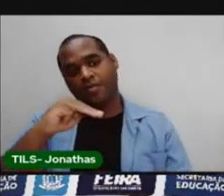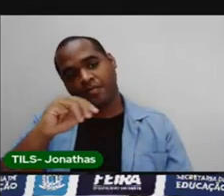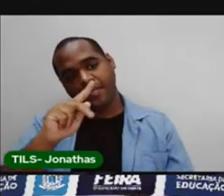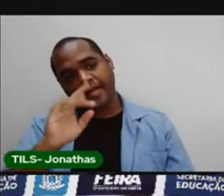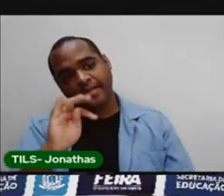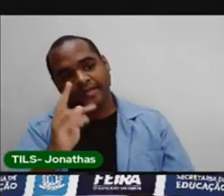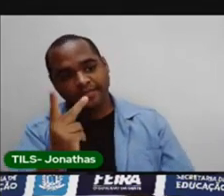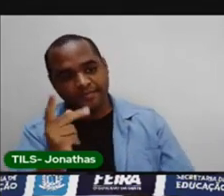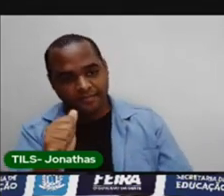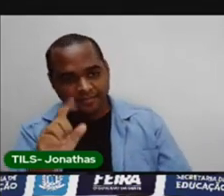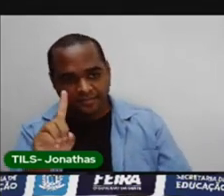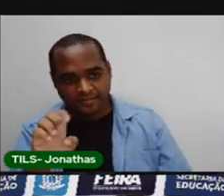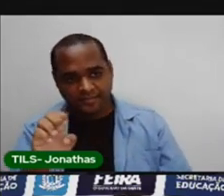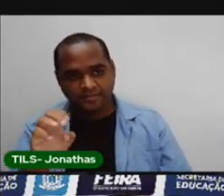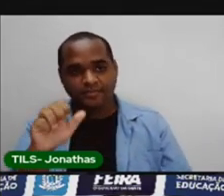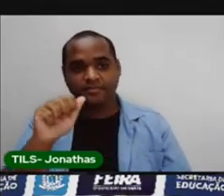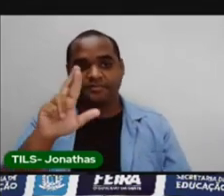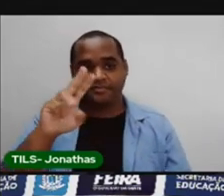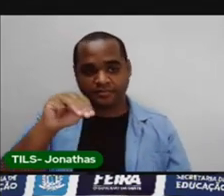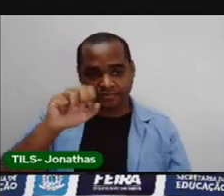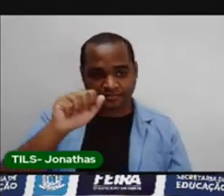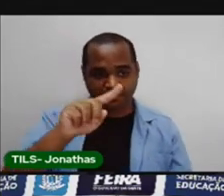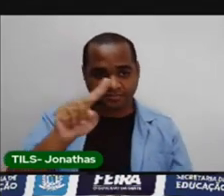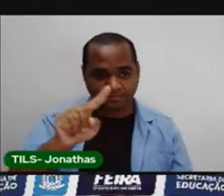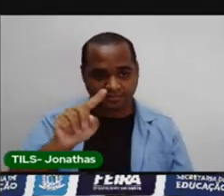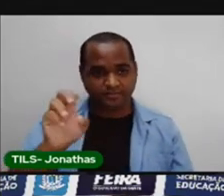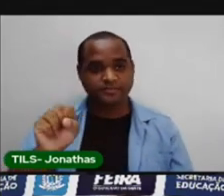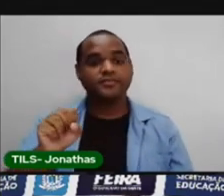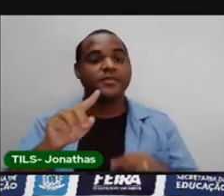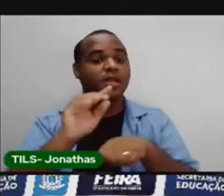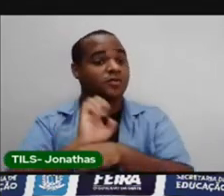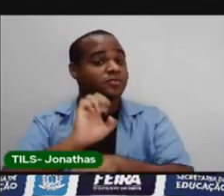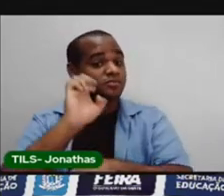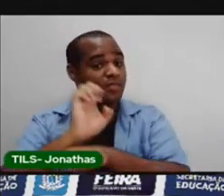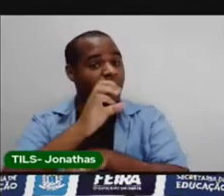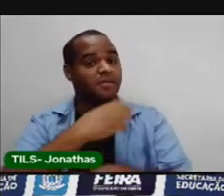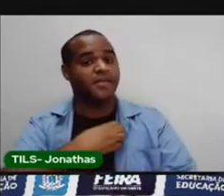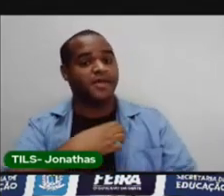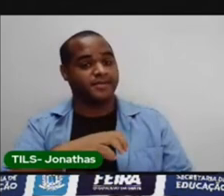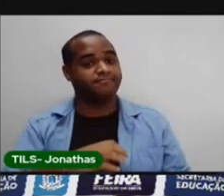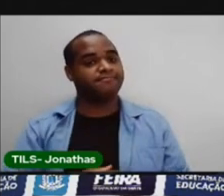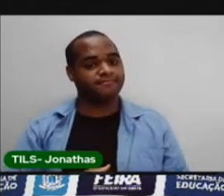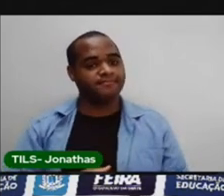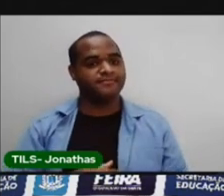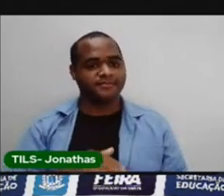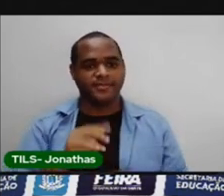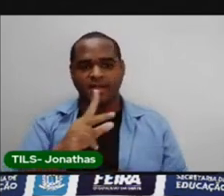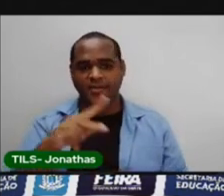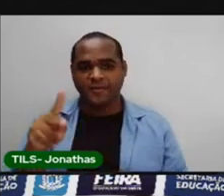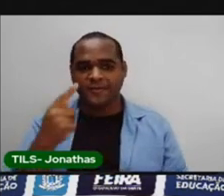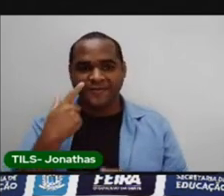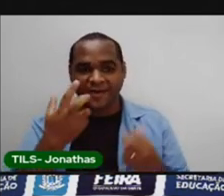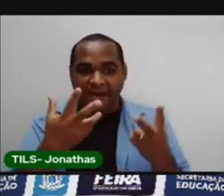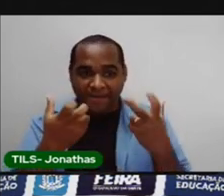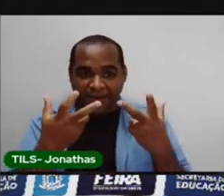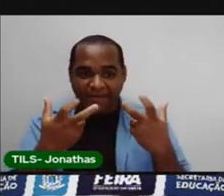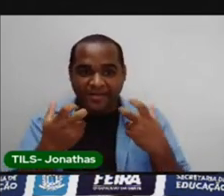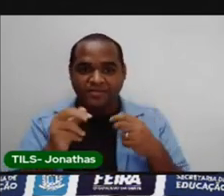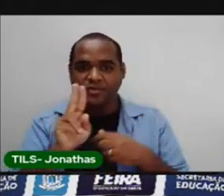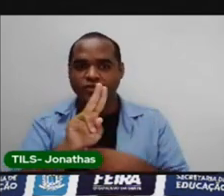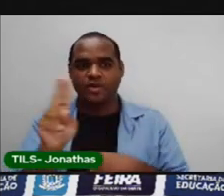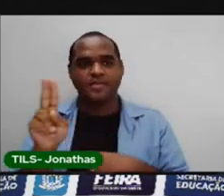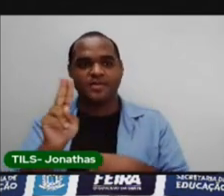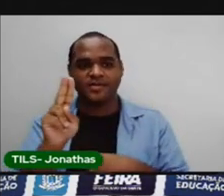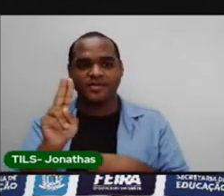Armazéns e Cilos do Estado da Bahia. Aí a próxima, se você observar, a Pró marcou a